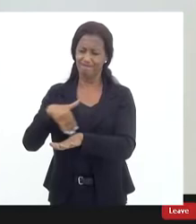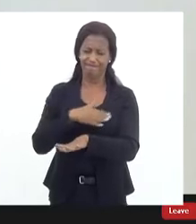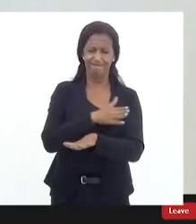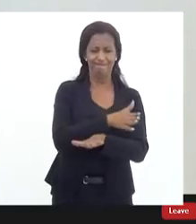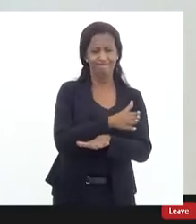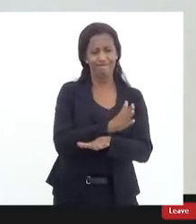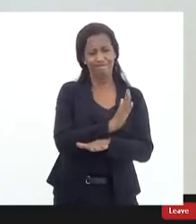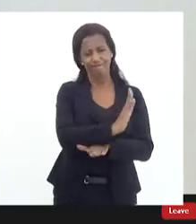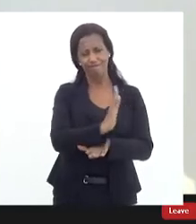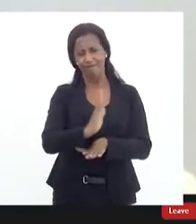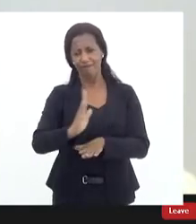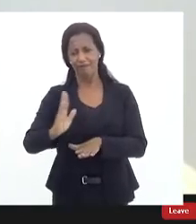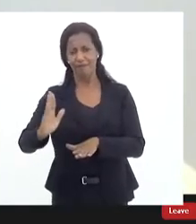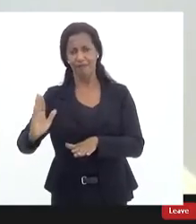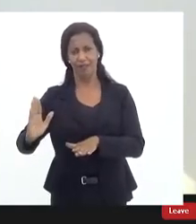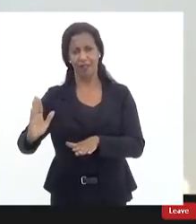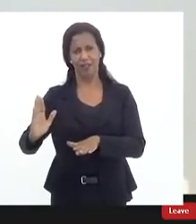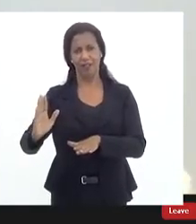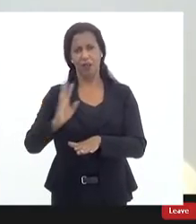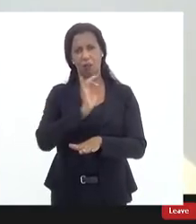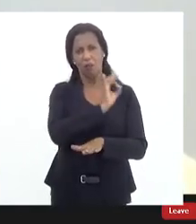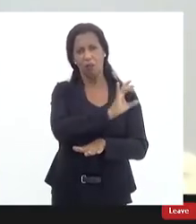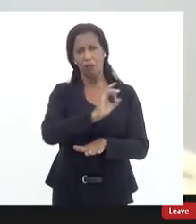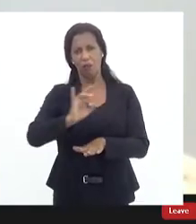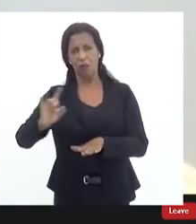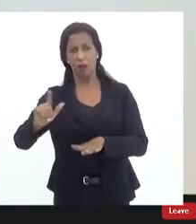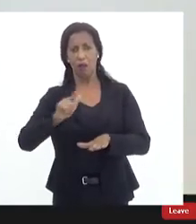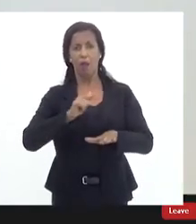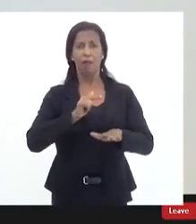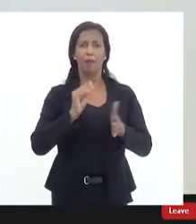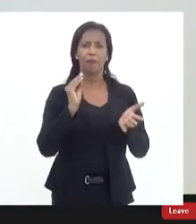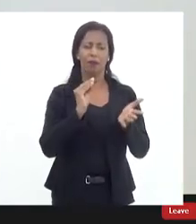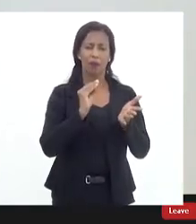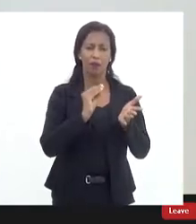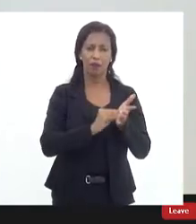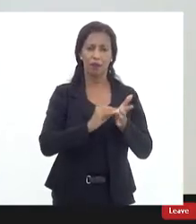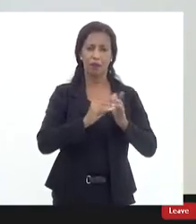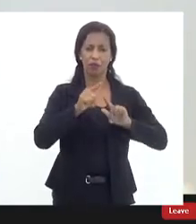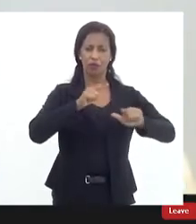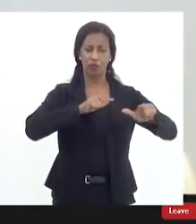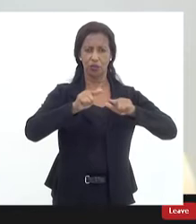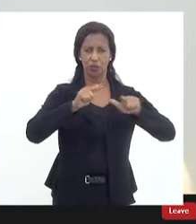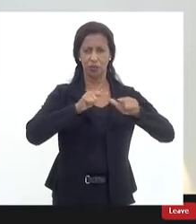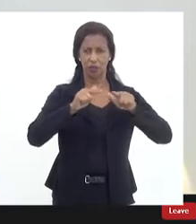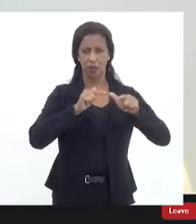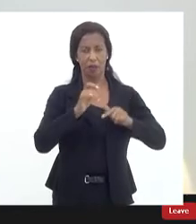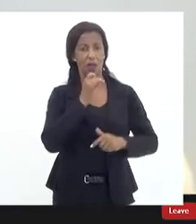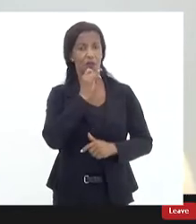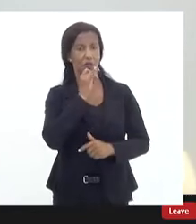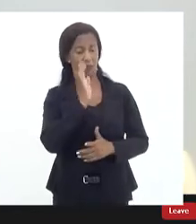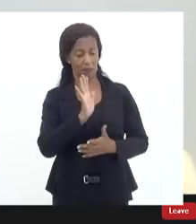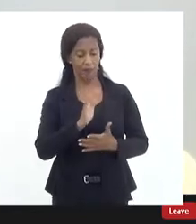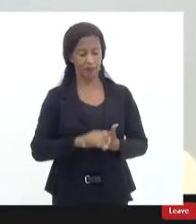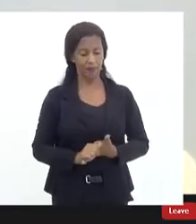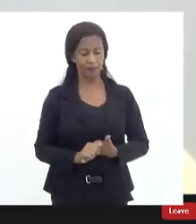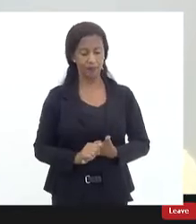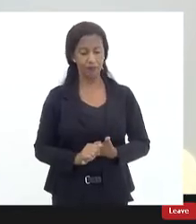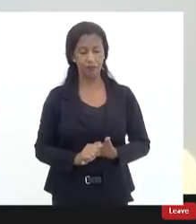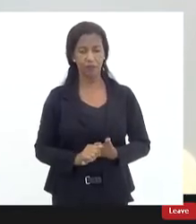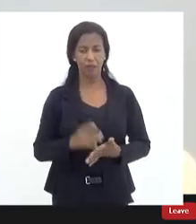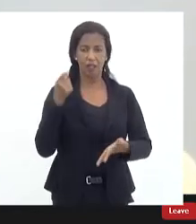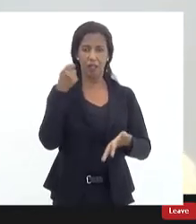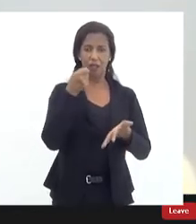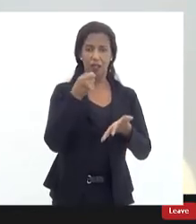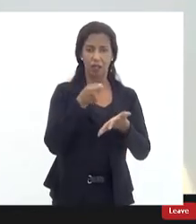internacionais que são evidentemente o uso emprego da violência em caso de estrita